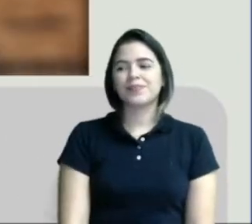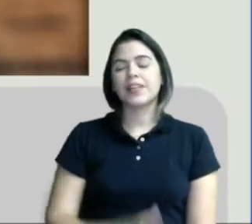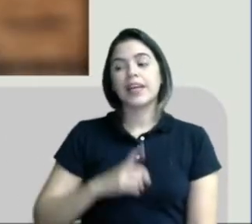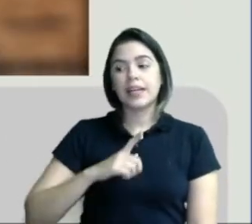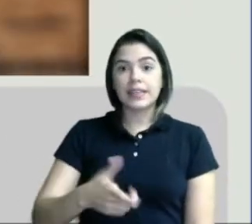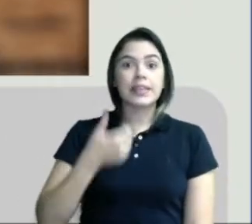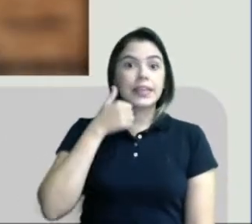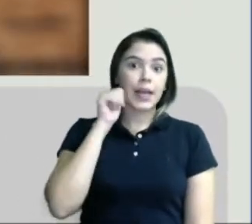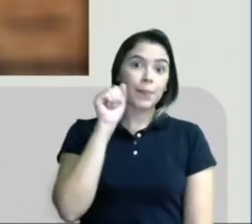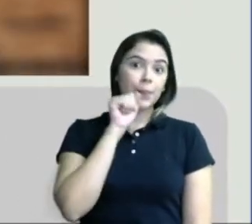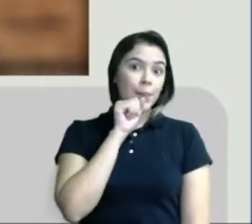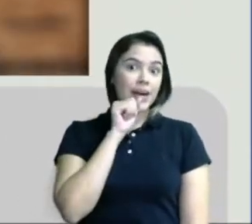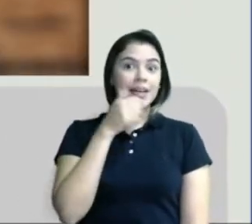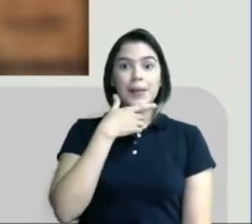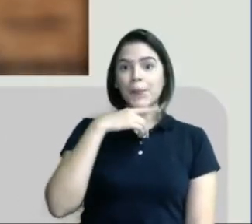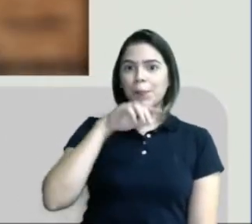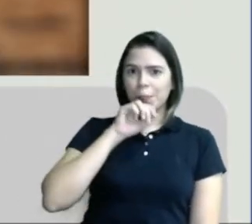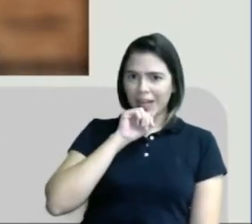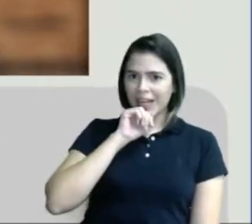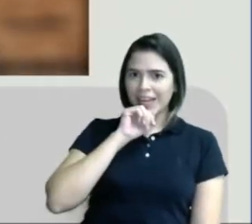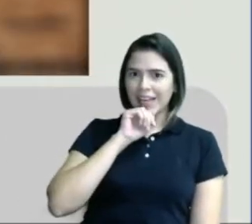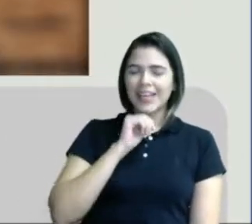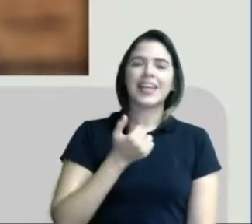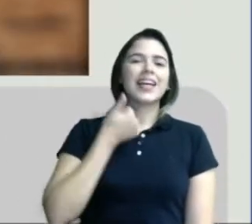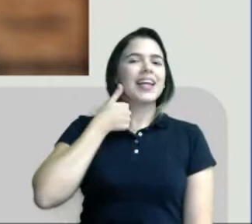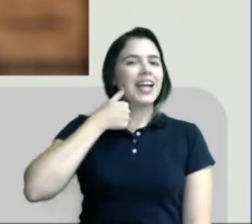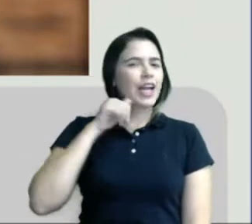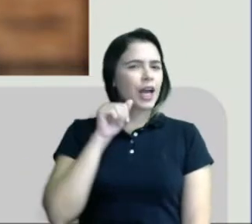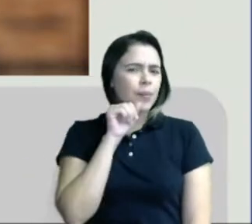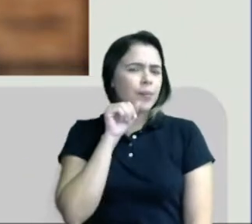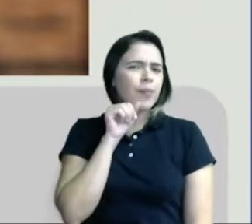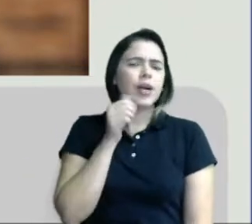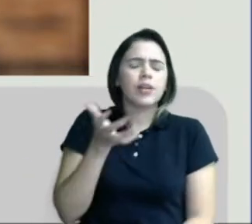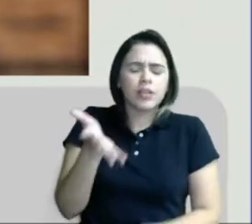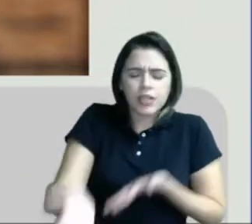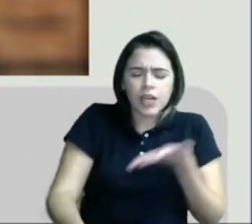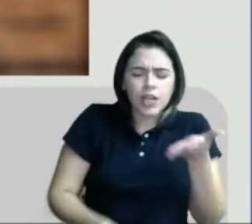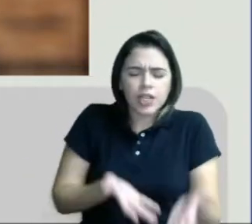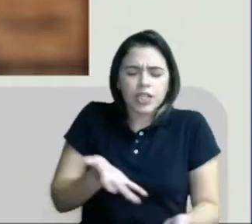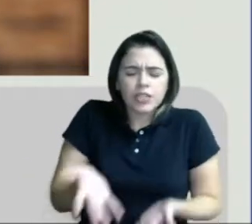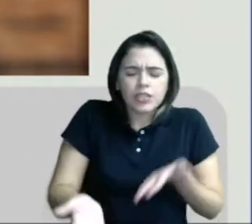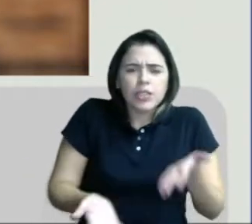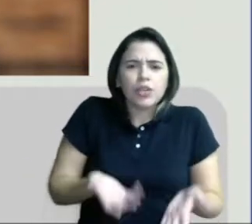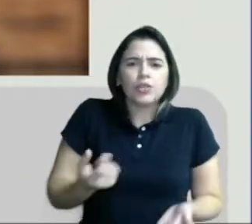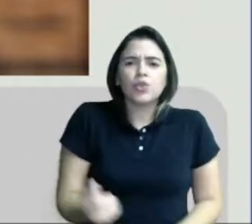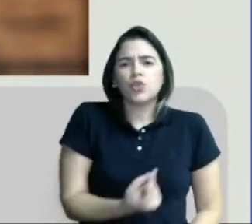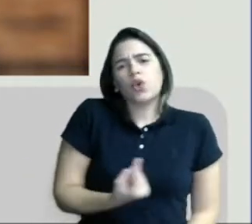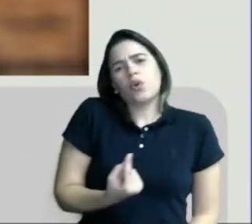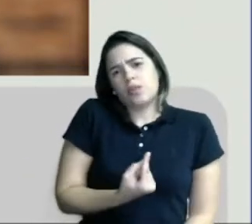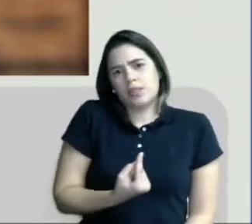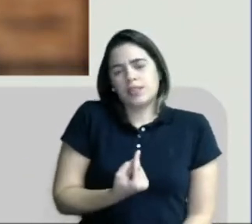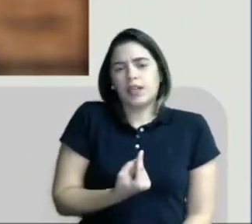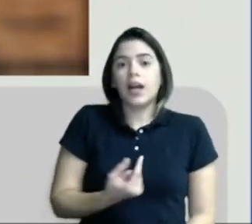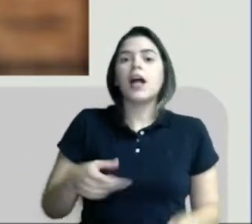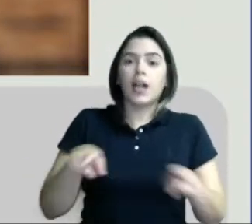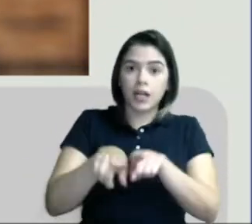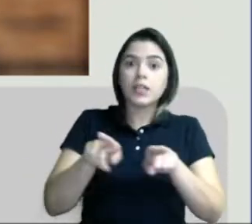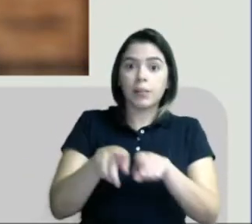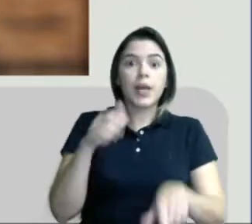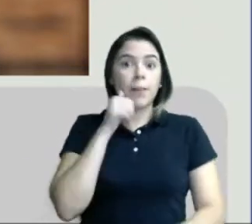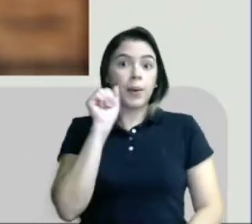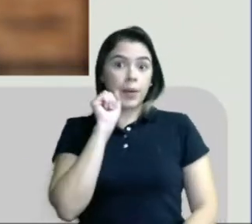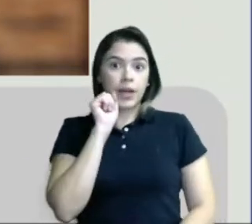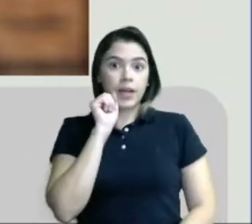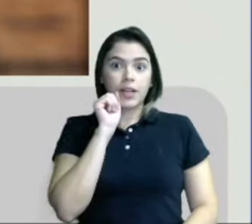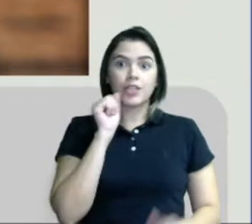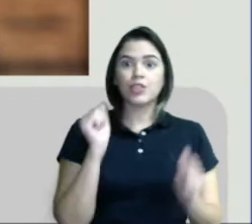E tem a mãe pai, que é aquela mãe que cria o filho sozinha. Então, ela também é mãe e também é